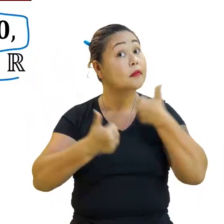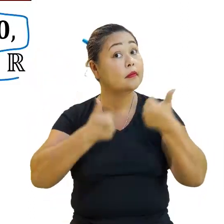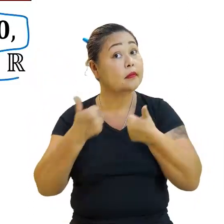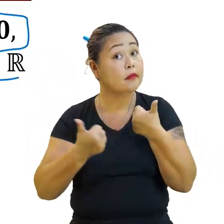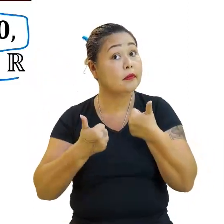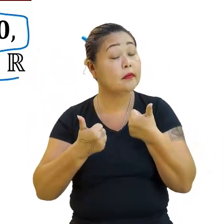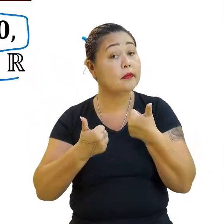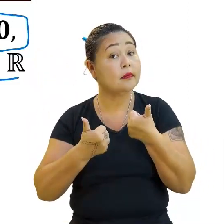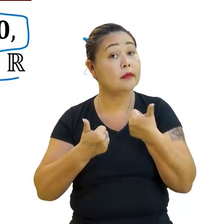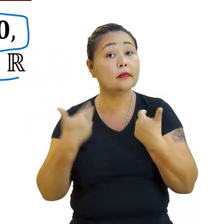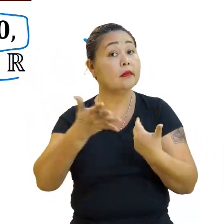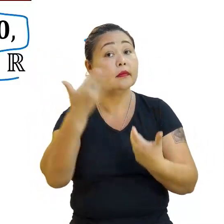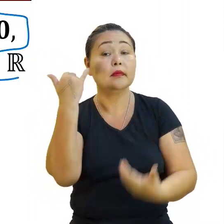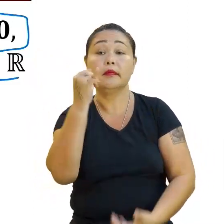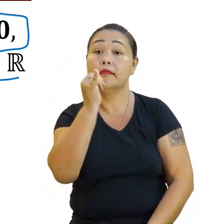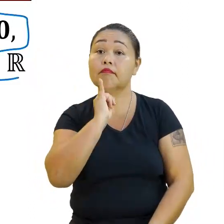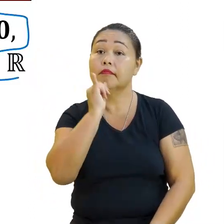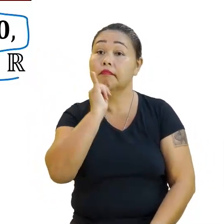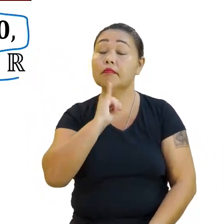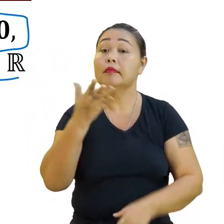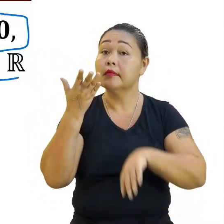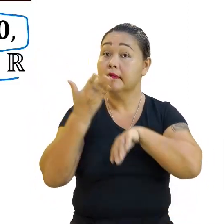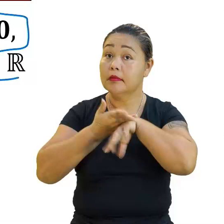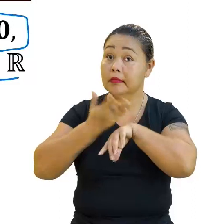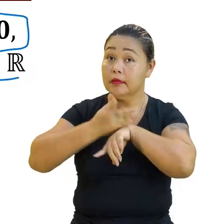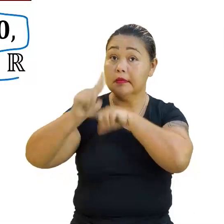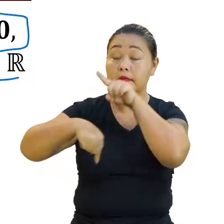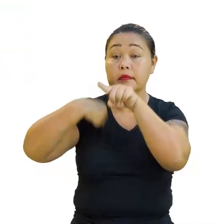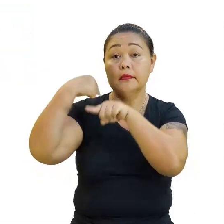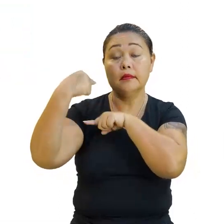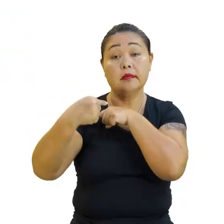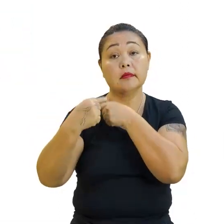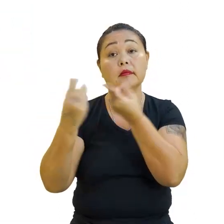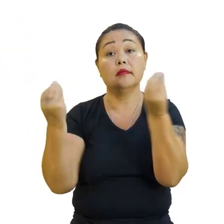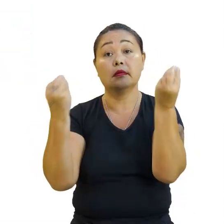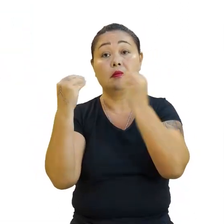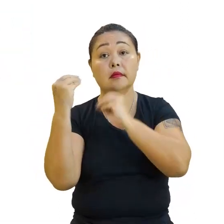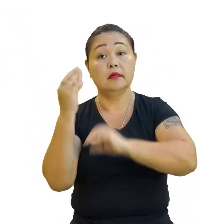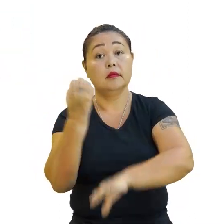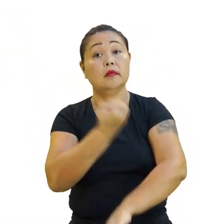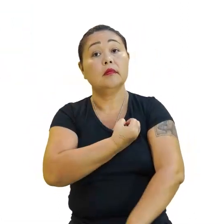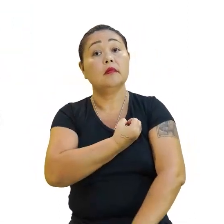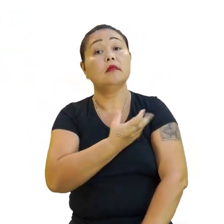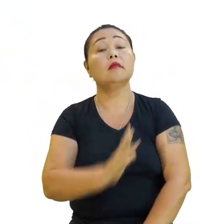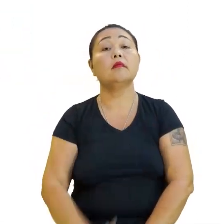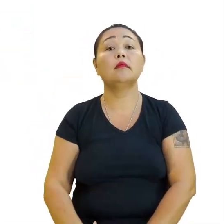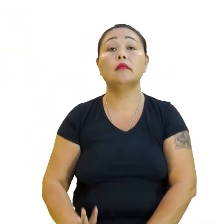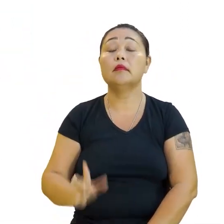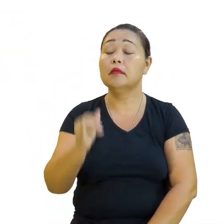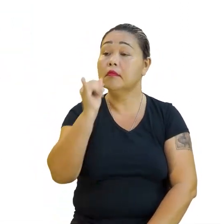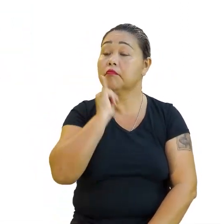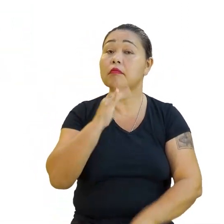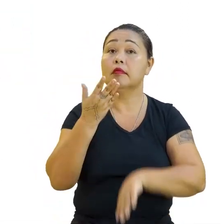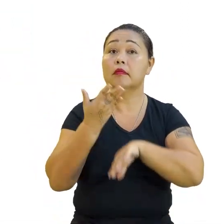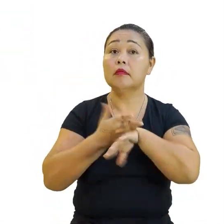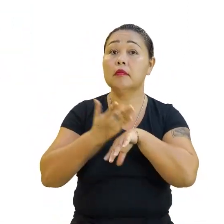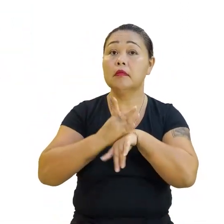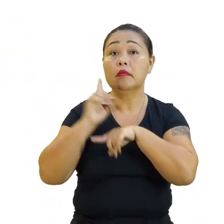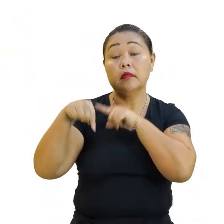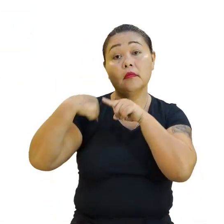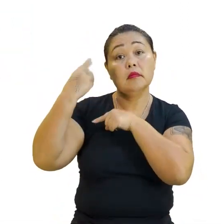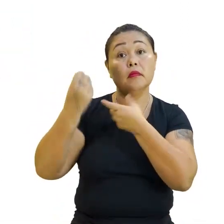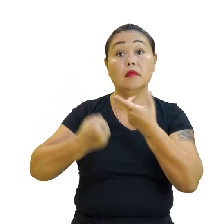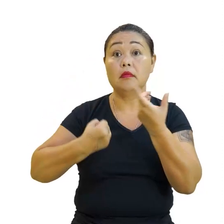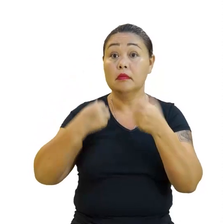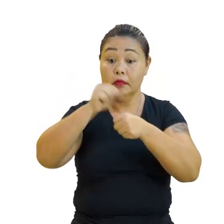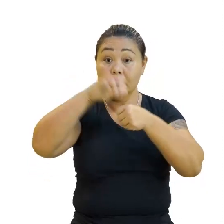Beleza. Vamos a um exemplo prático, depois um exemplo algébrico. Exemplo prático. Deu a louca nas